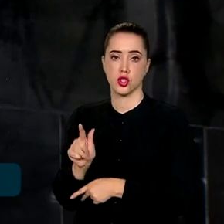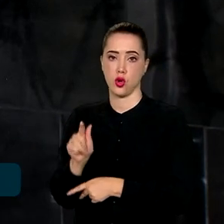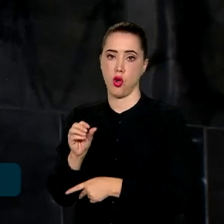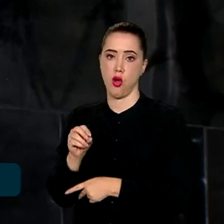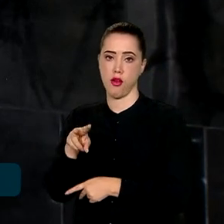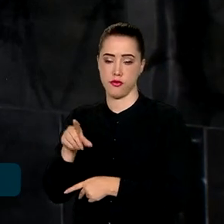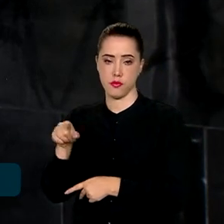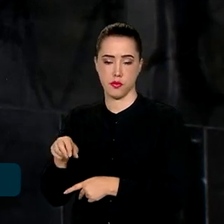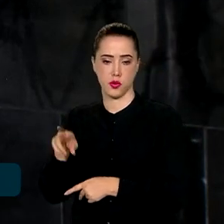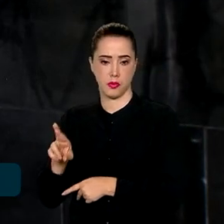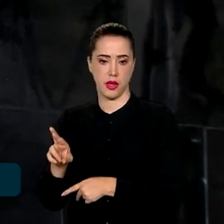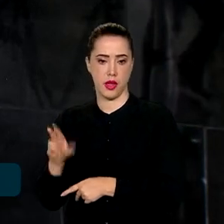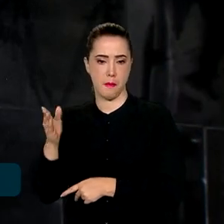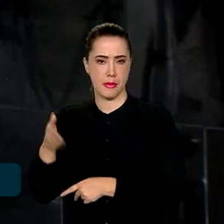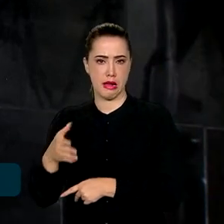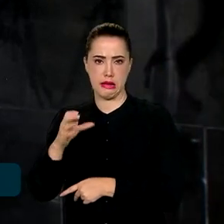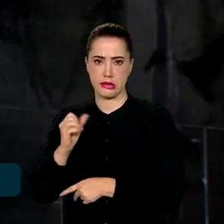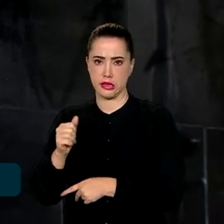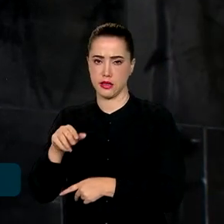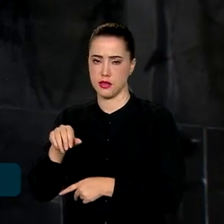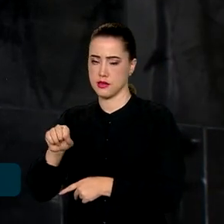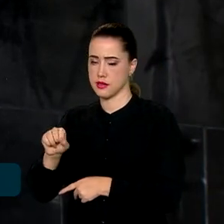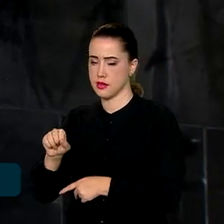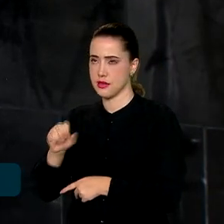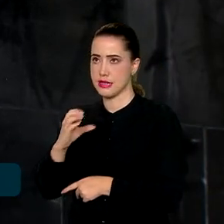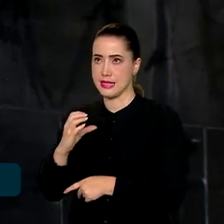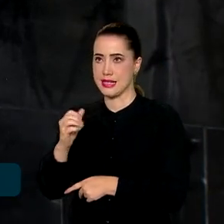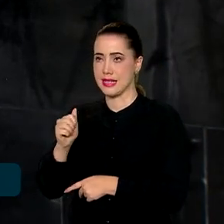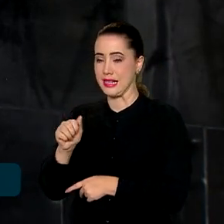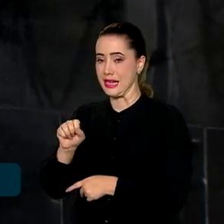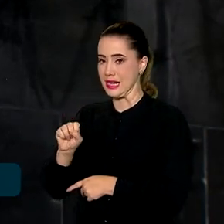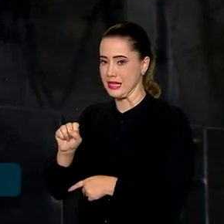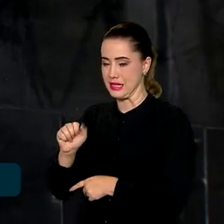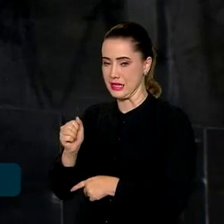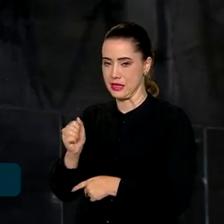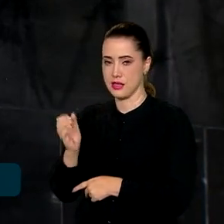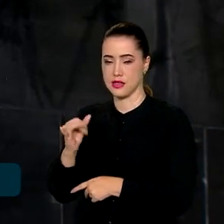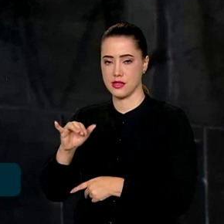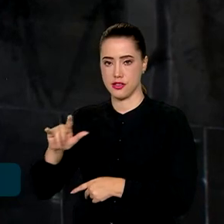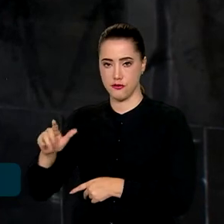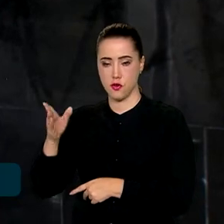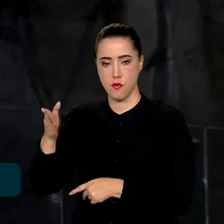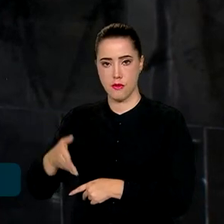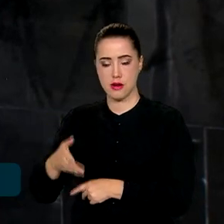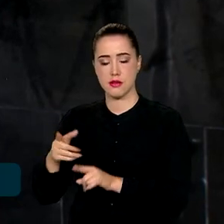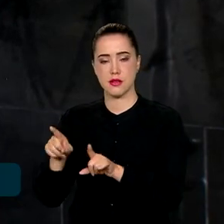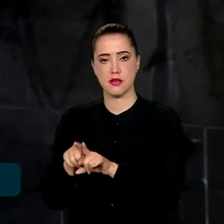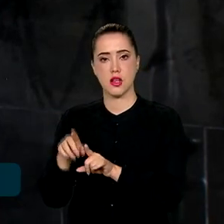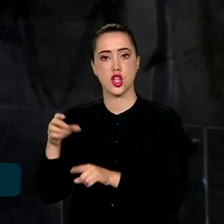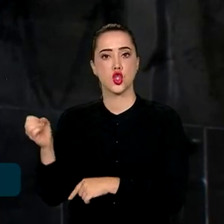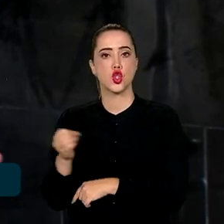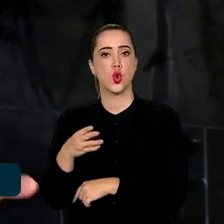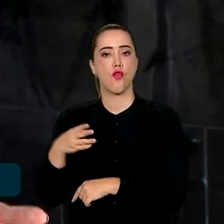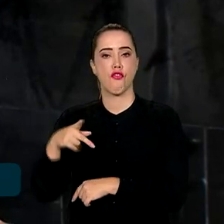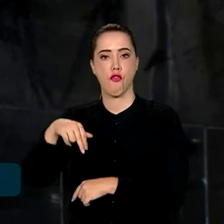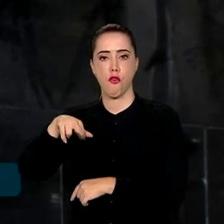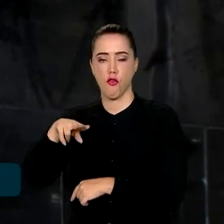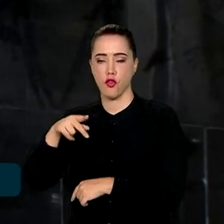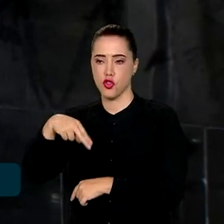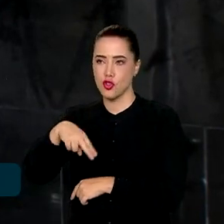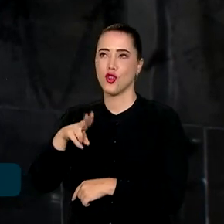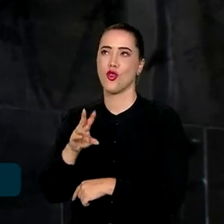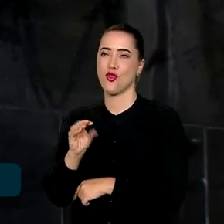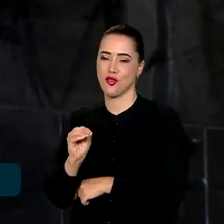barra novo PAC. A próxima fase está prevista para o início de 2025. O governo quer dividir a